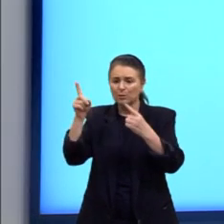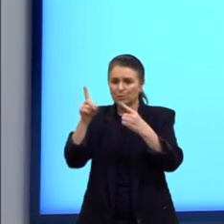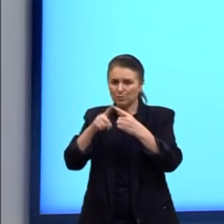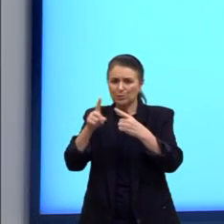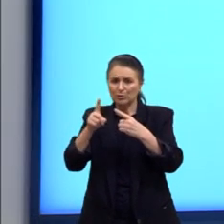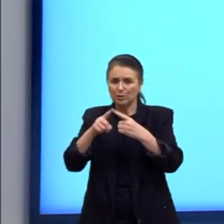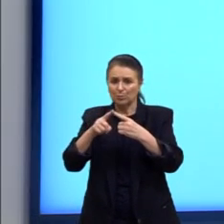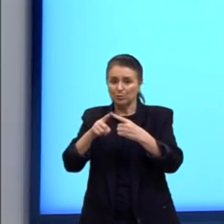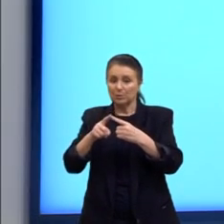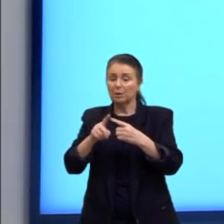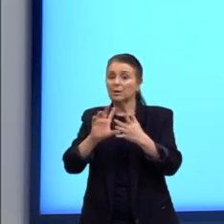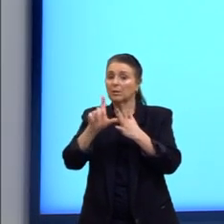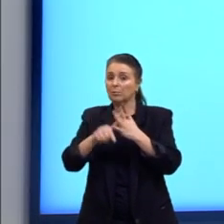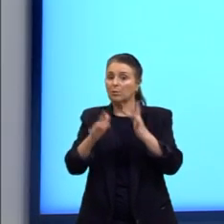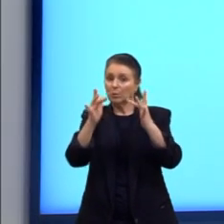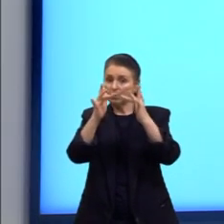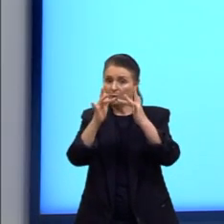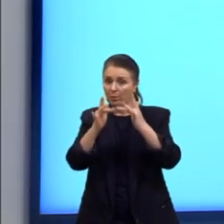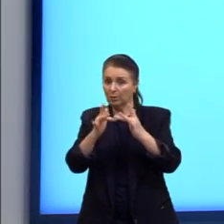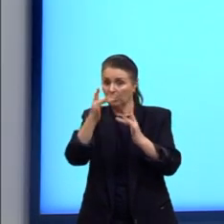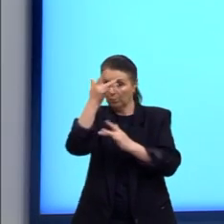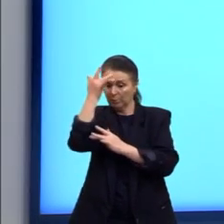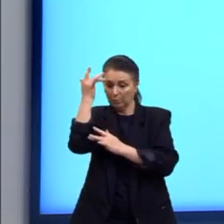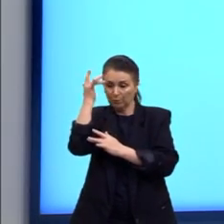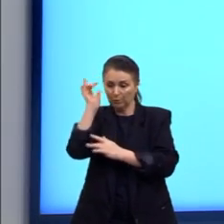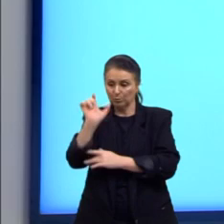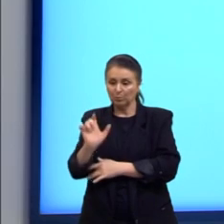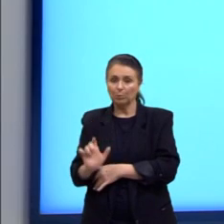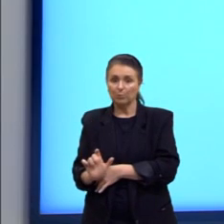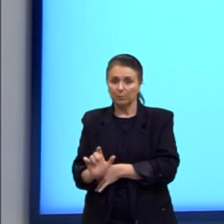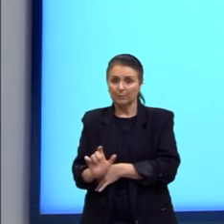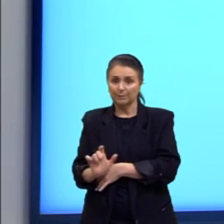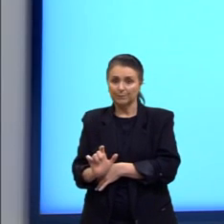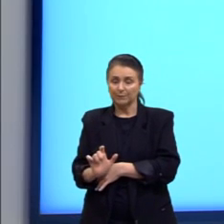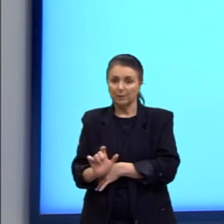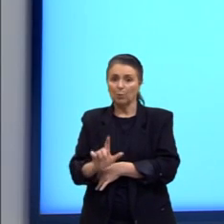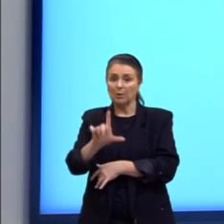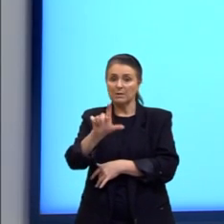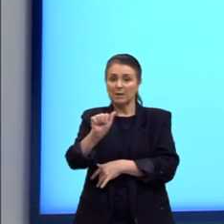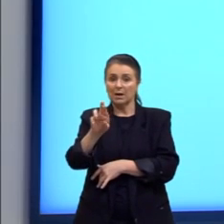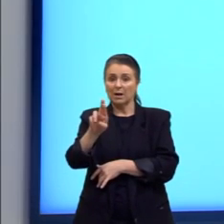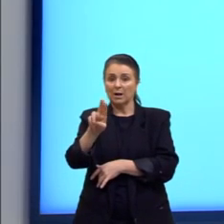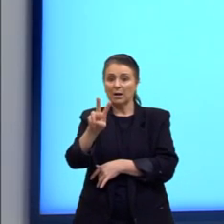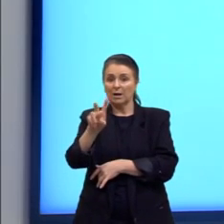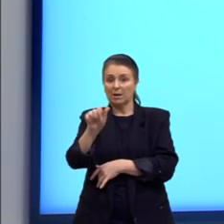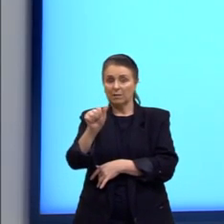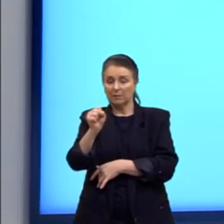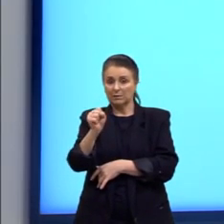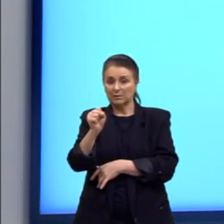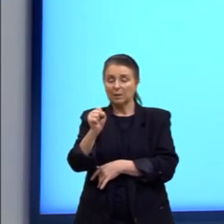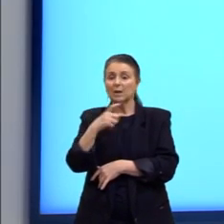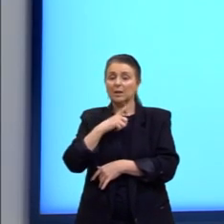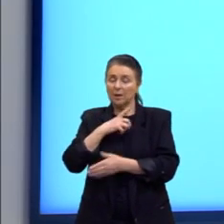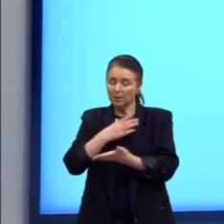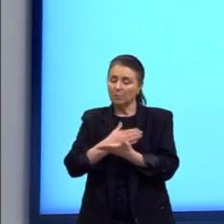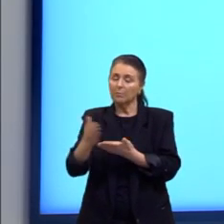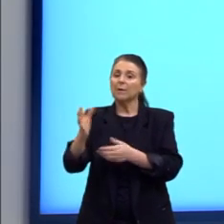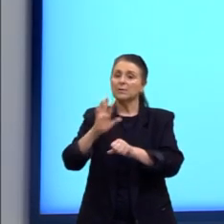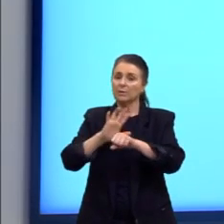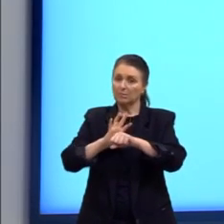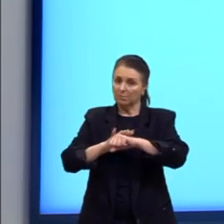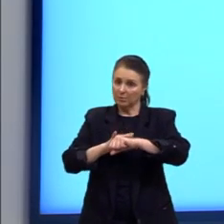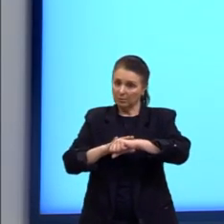pessoa entra em contato, então, com essas cercárias, com as larvas e acaba por se contaminar.